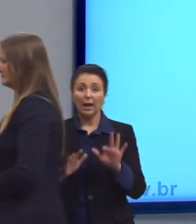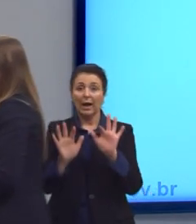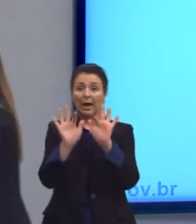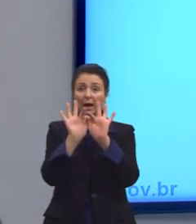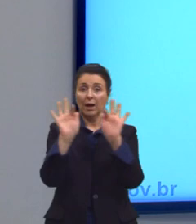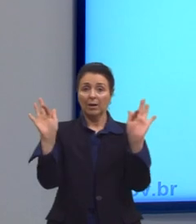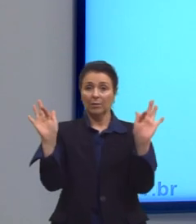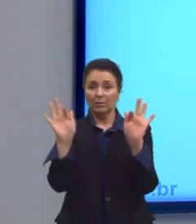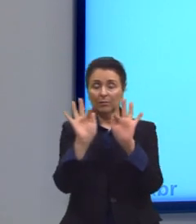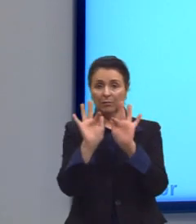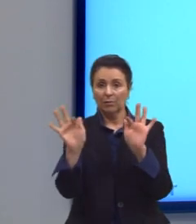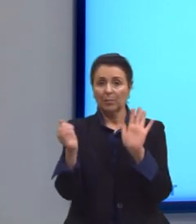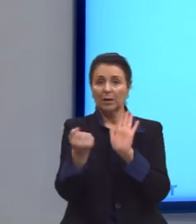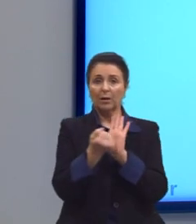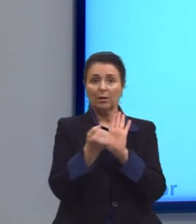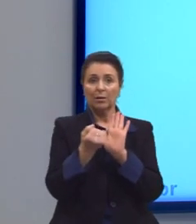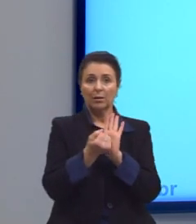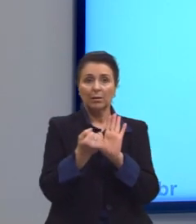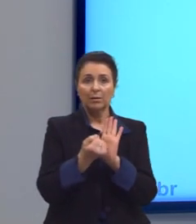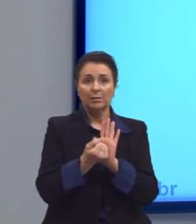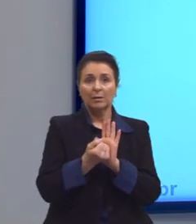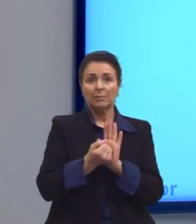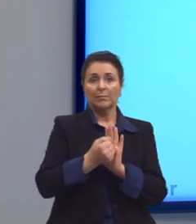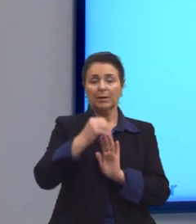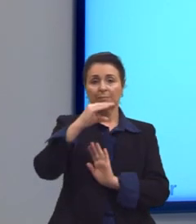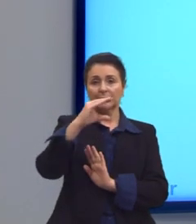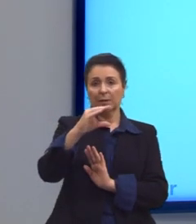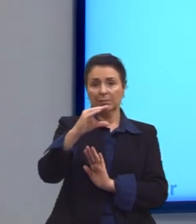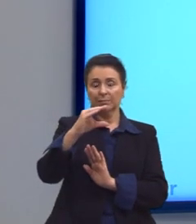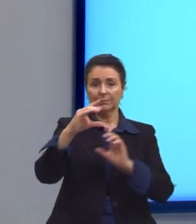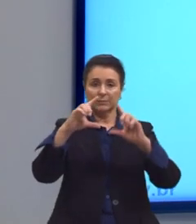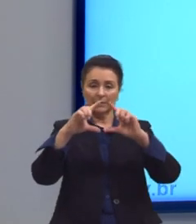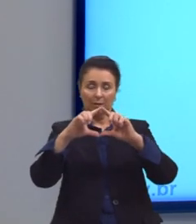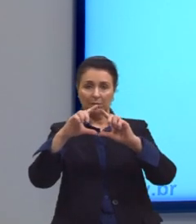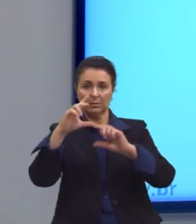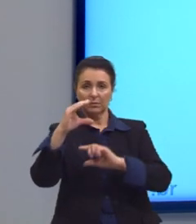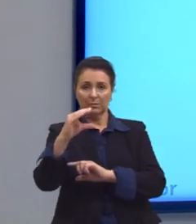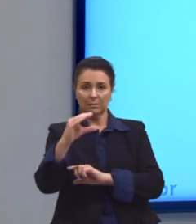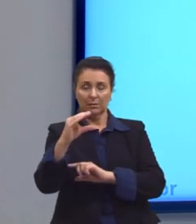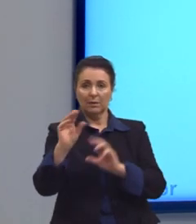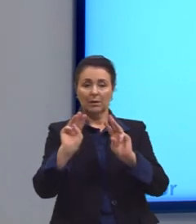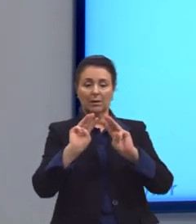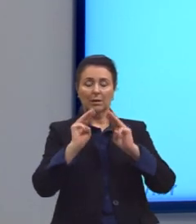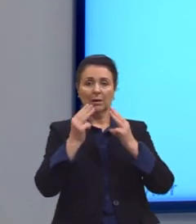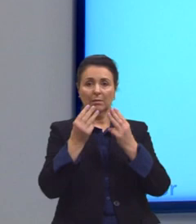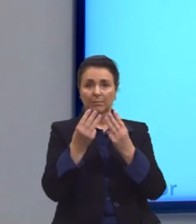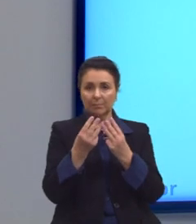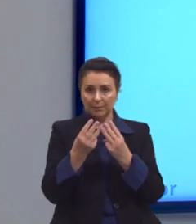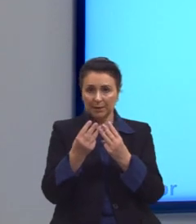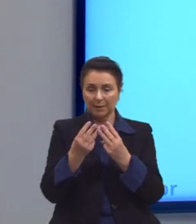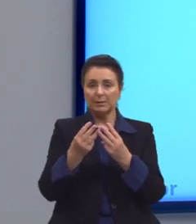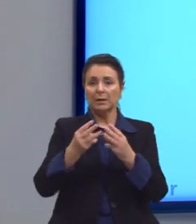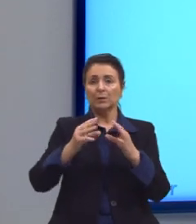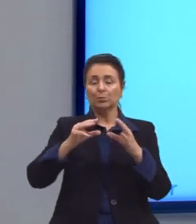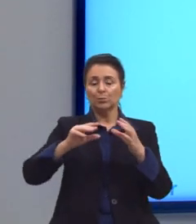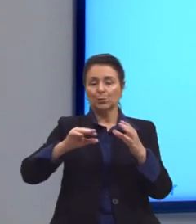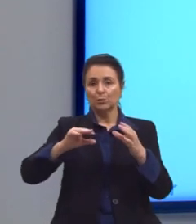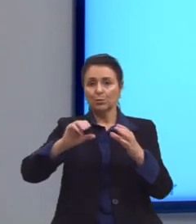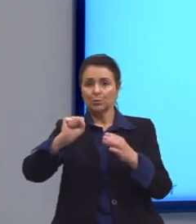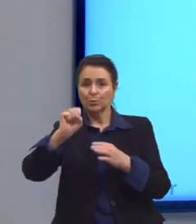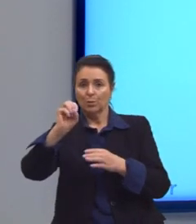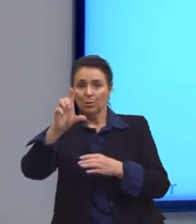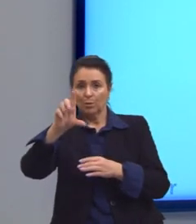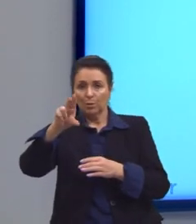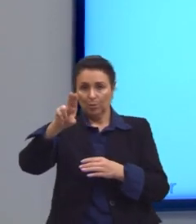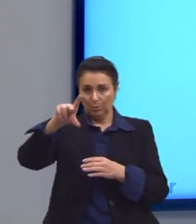o símbolo dela é a letra C. Então, é massa do soluto dividido pelo volume da solução. Por que é